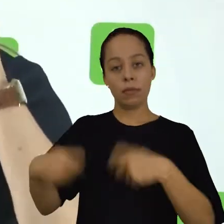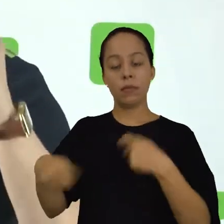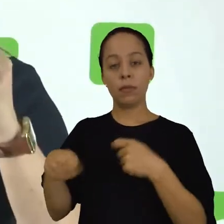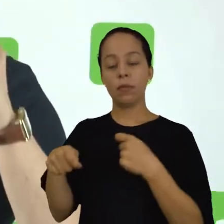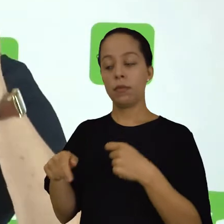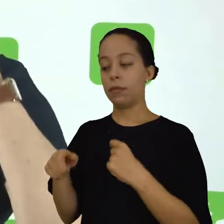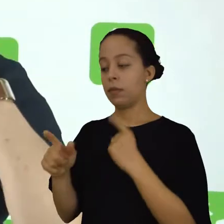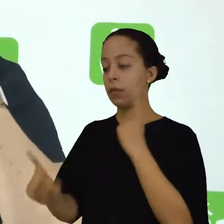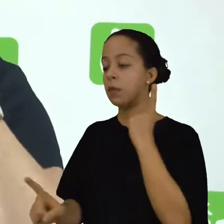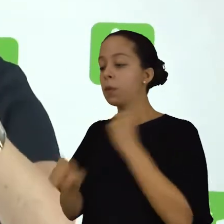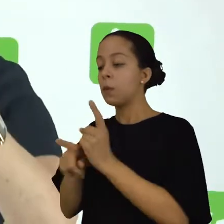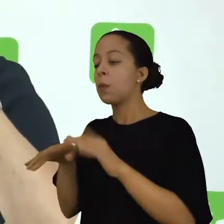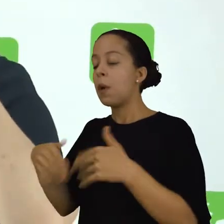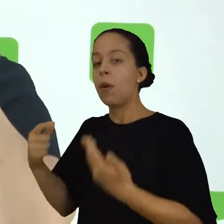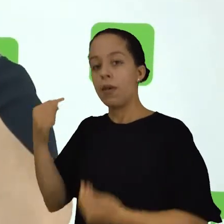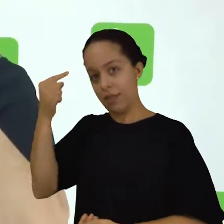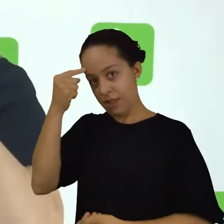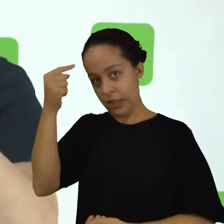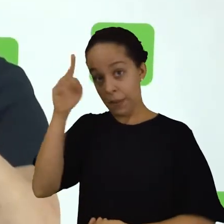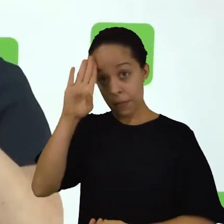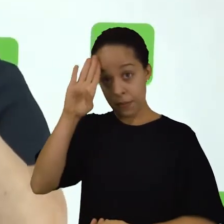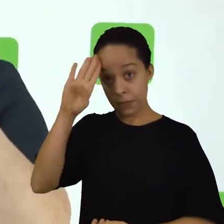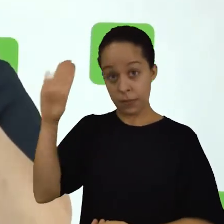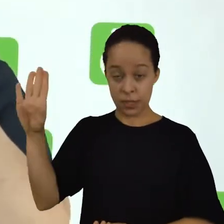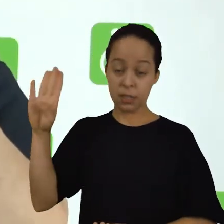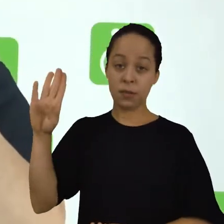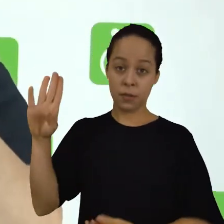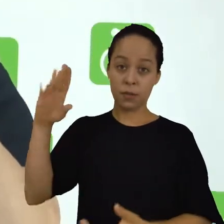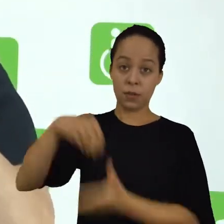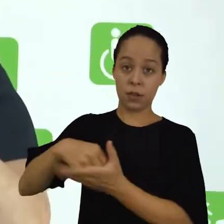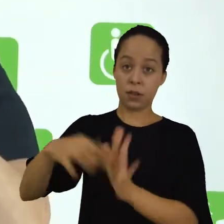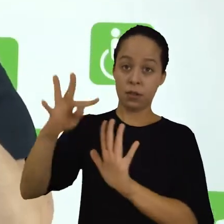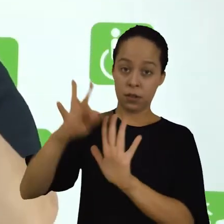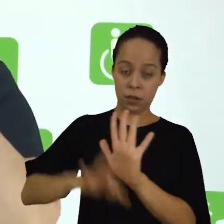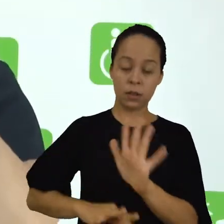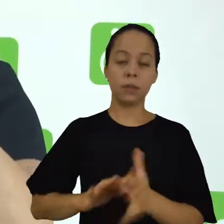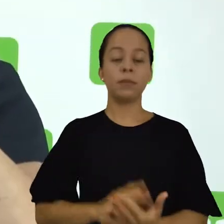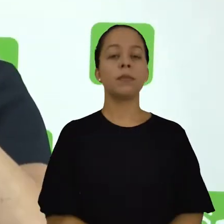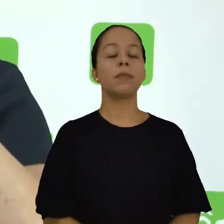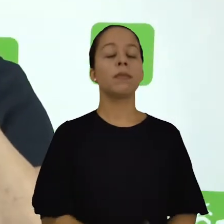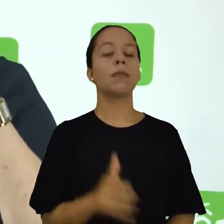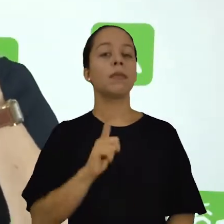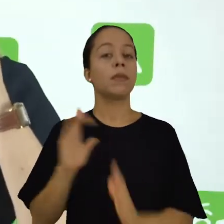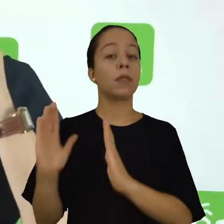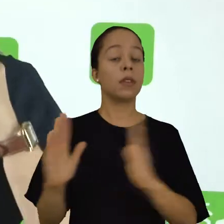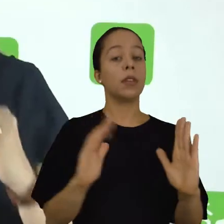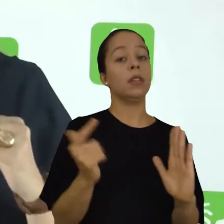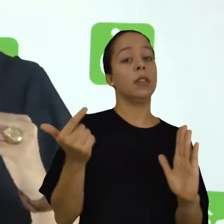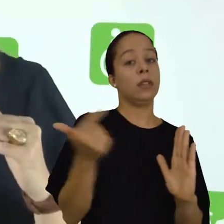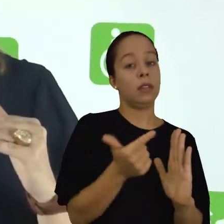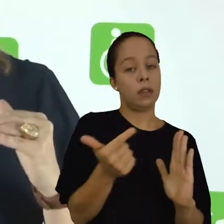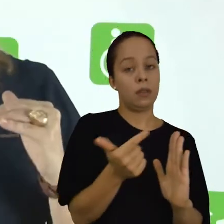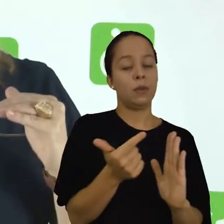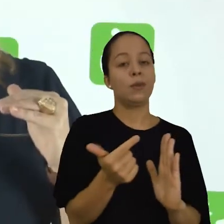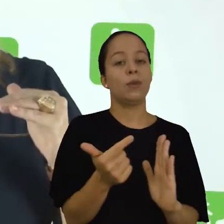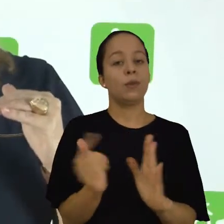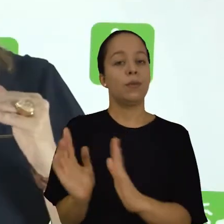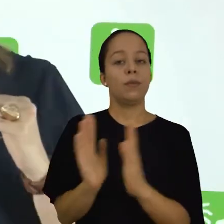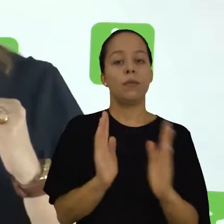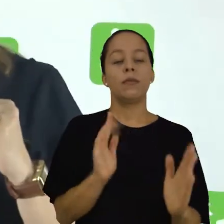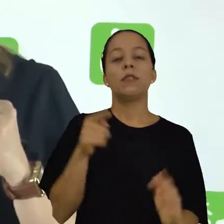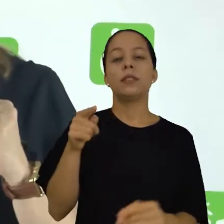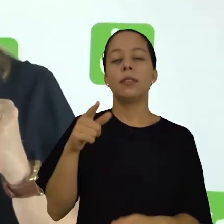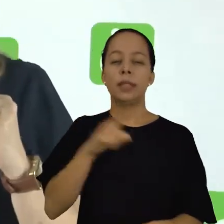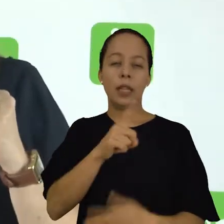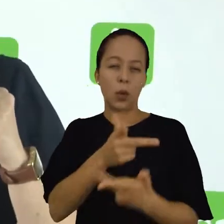encontrar a ideia principal, a ideia tópico do texto. E o segundo passo é você